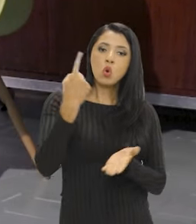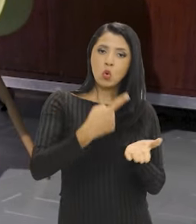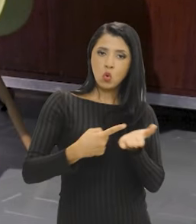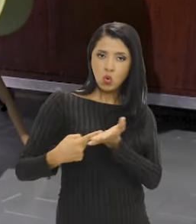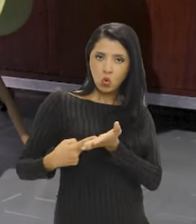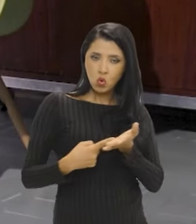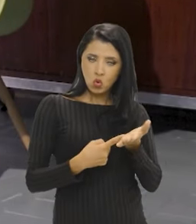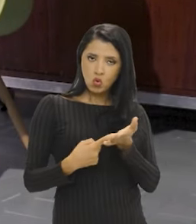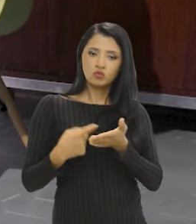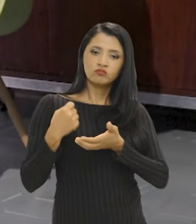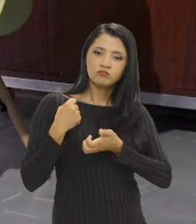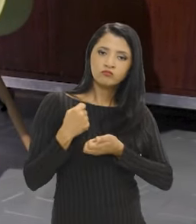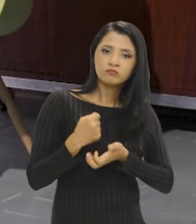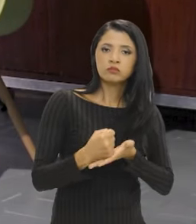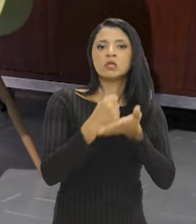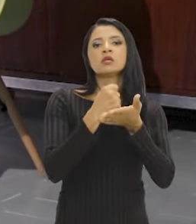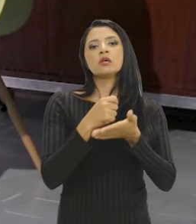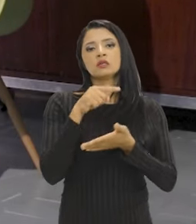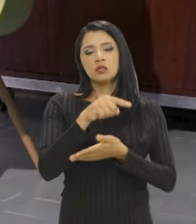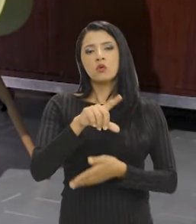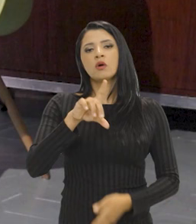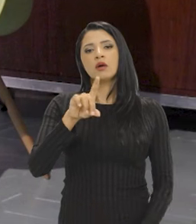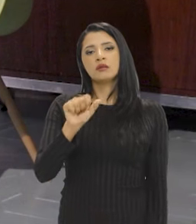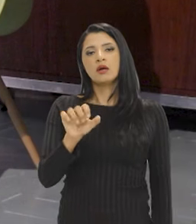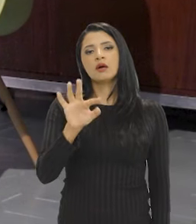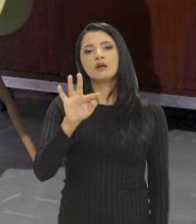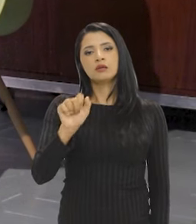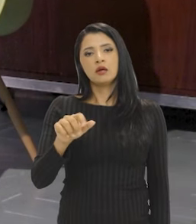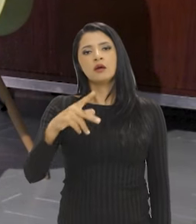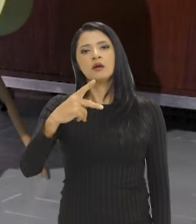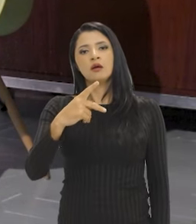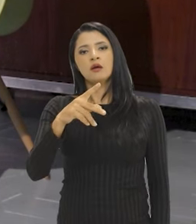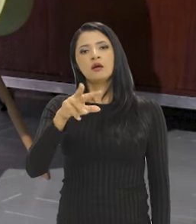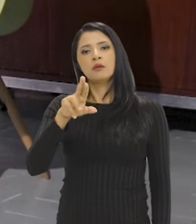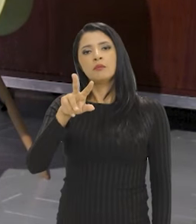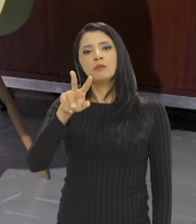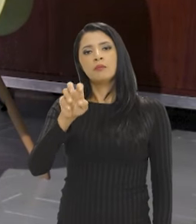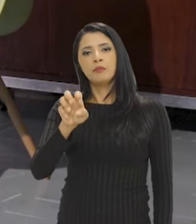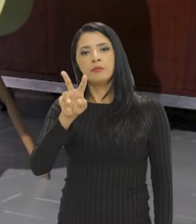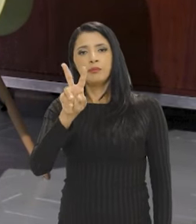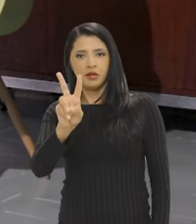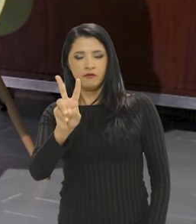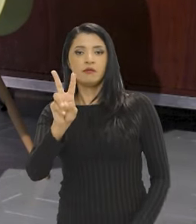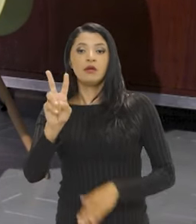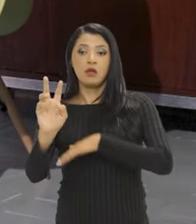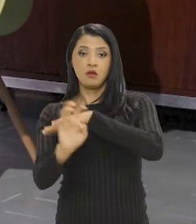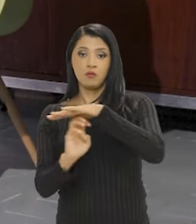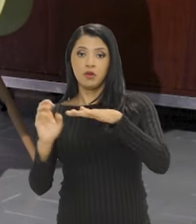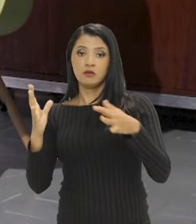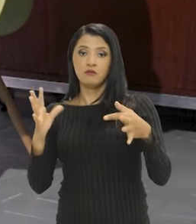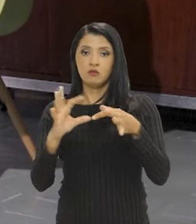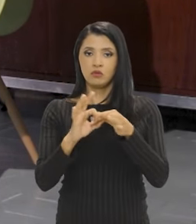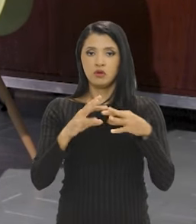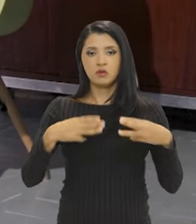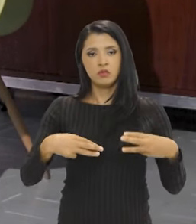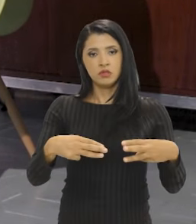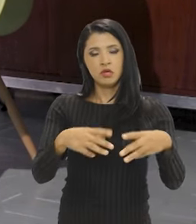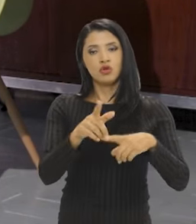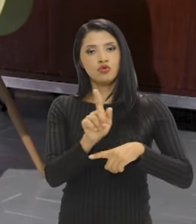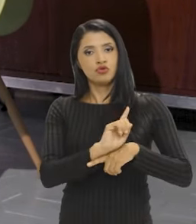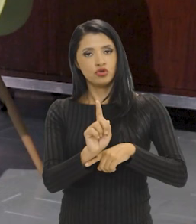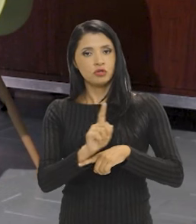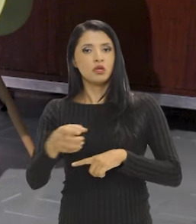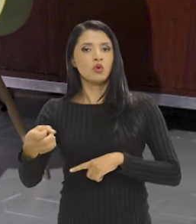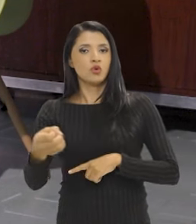acordo de cooperação técnica com a Dataprev, que é uma empresa vinculada ao